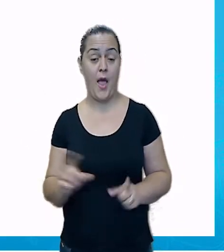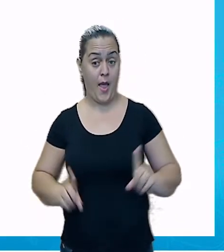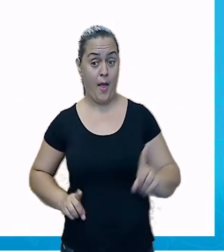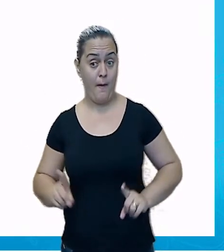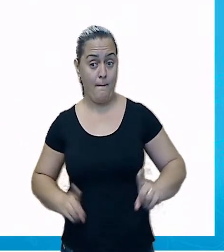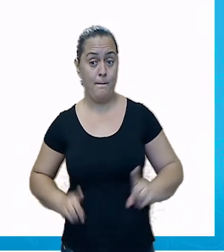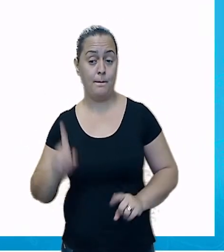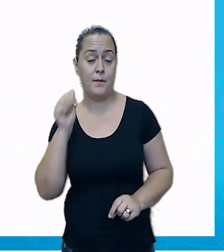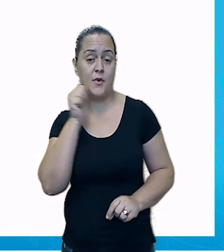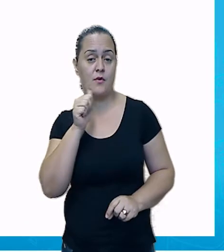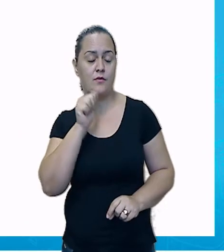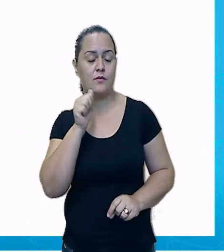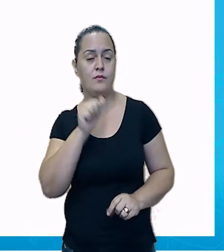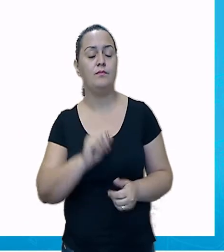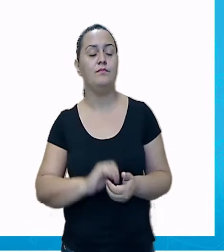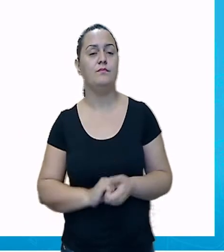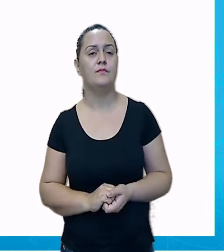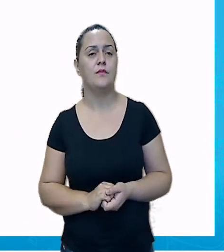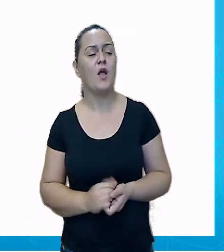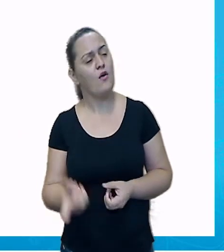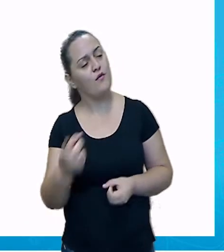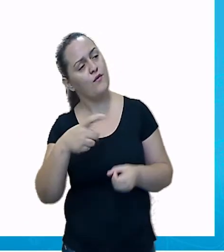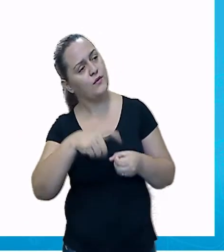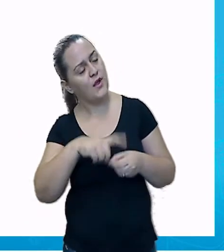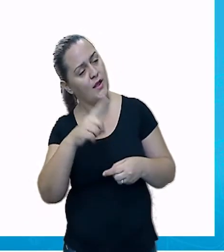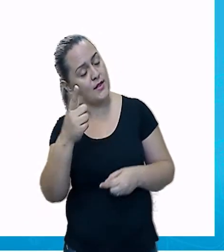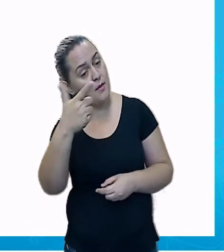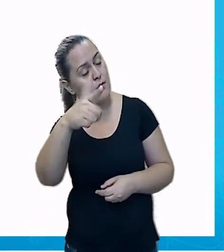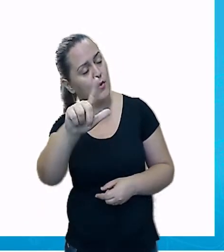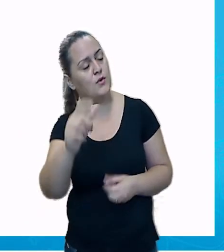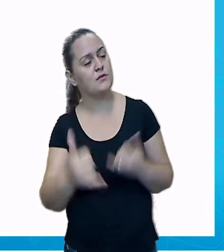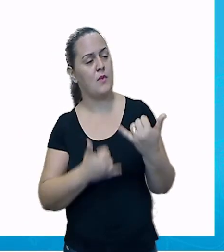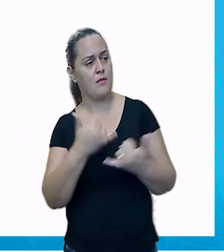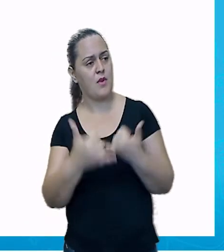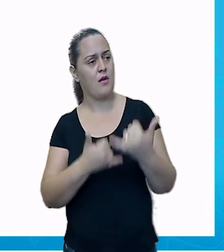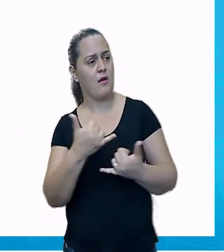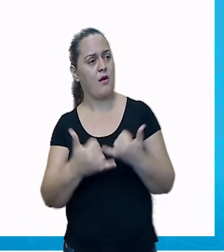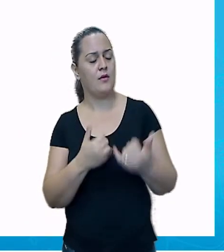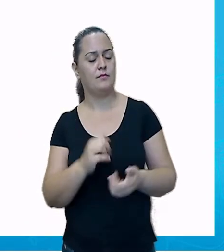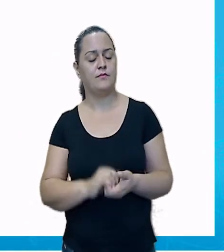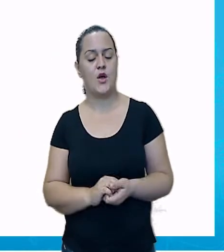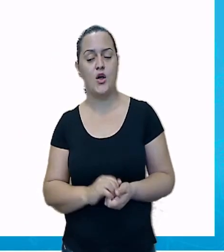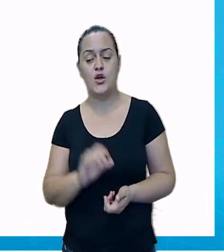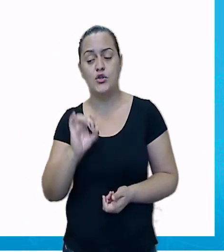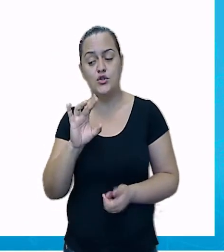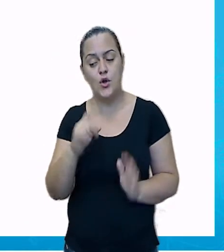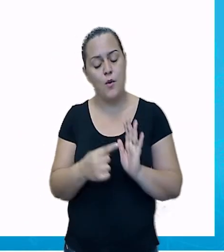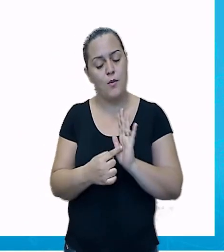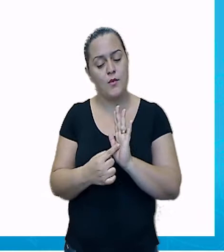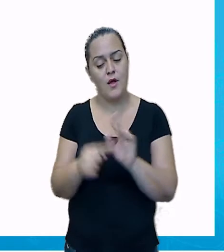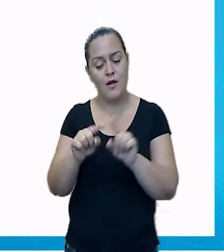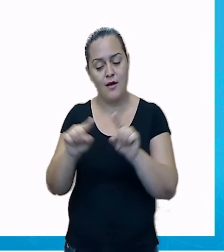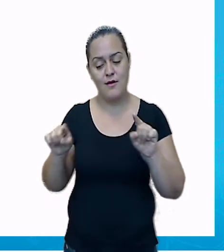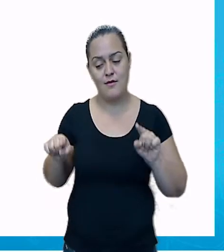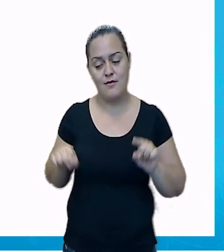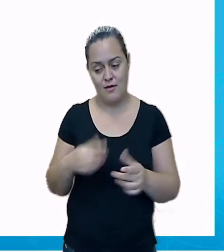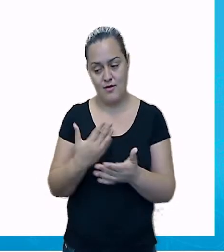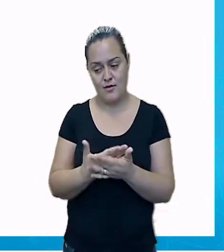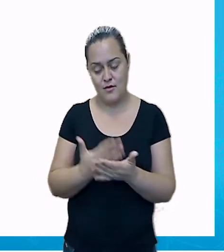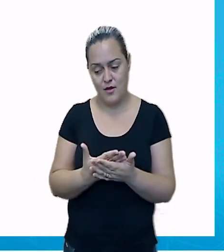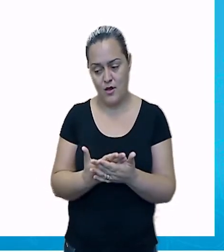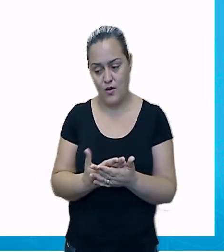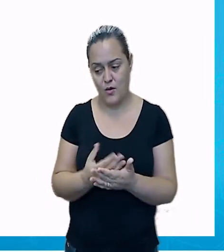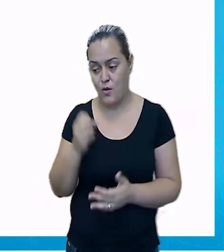Camila. Eu só quero lhe mostrar a sua sala de aula. Então, enquanto